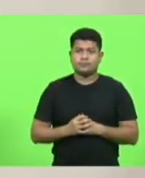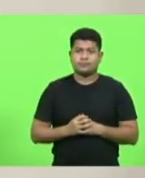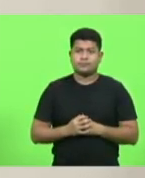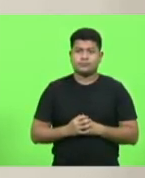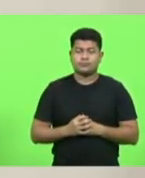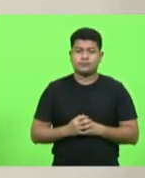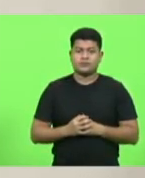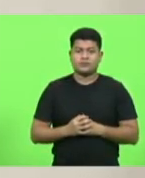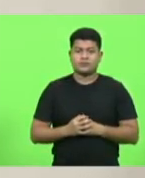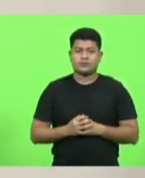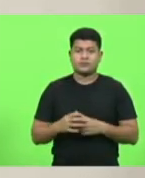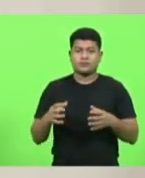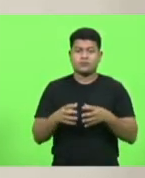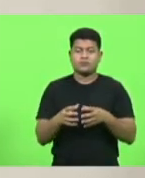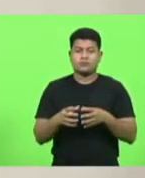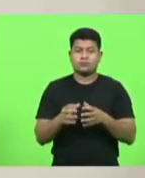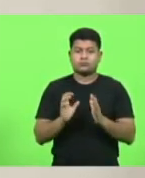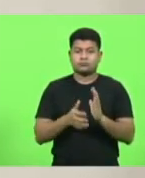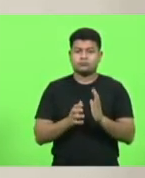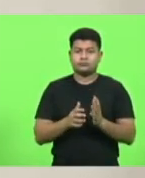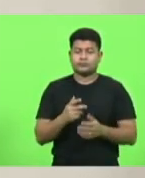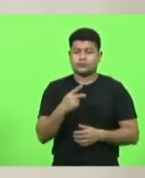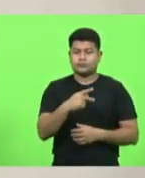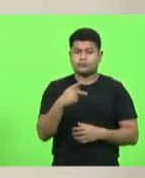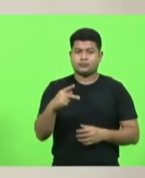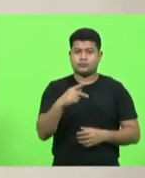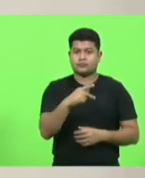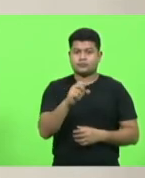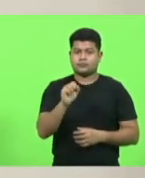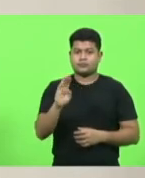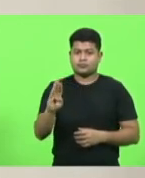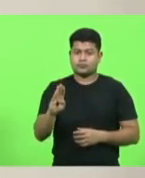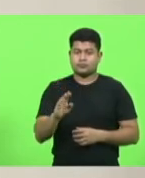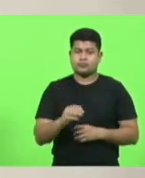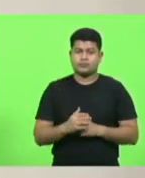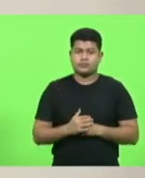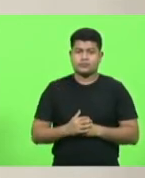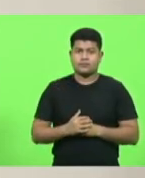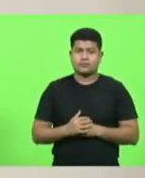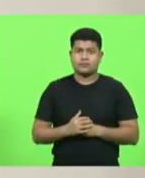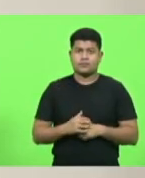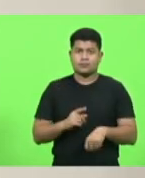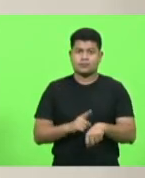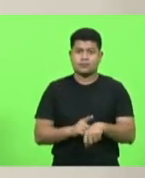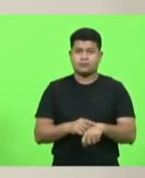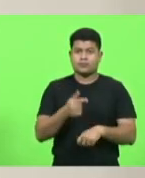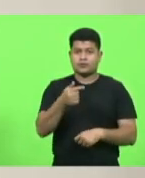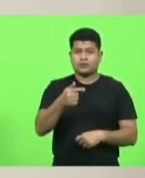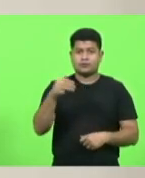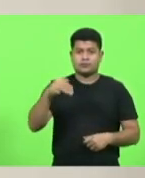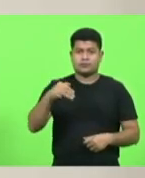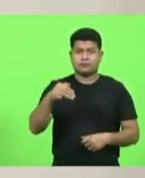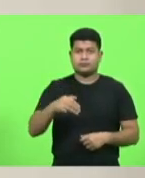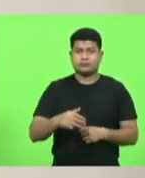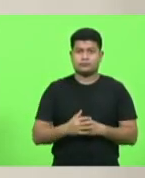bloco PP PSB por sete minutos e trinta segundos